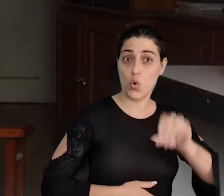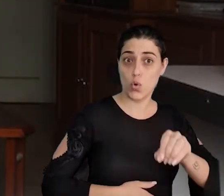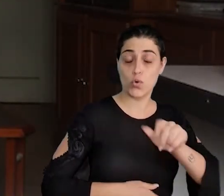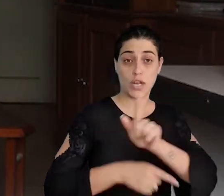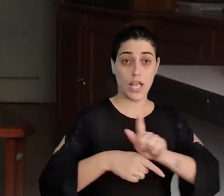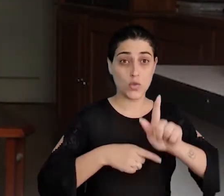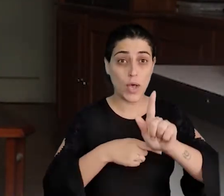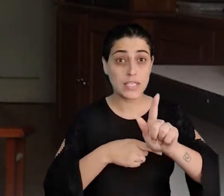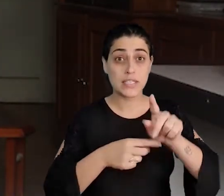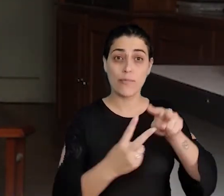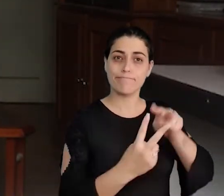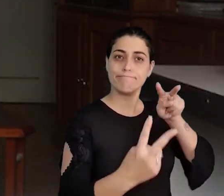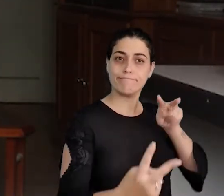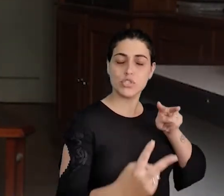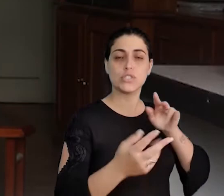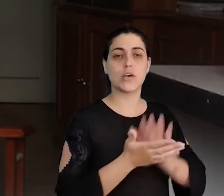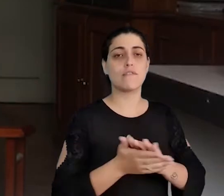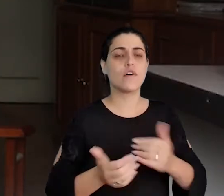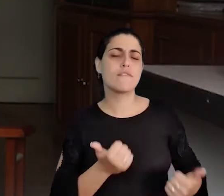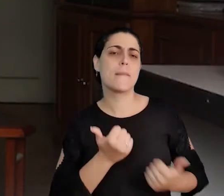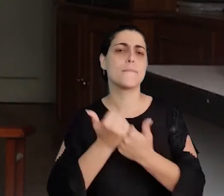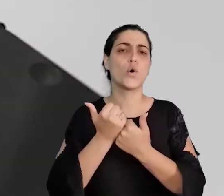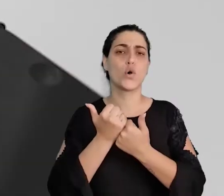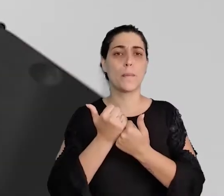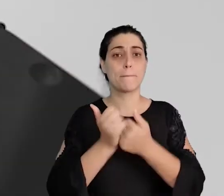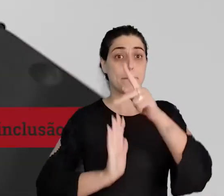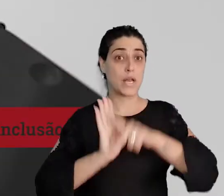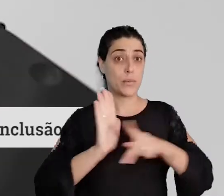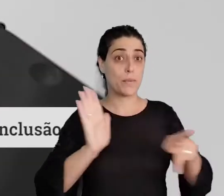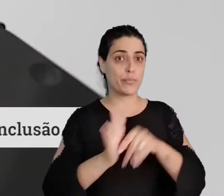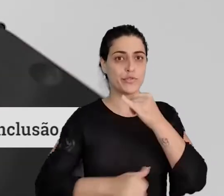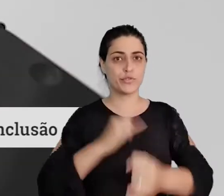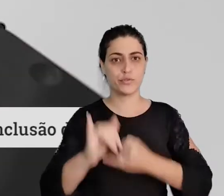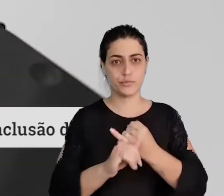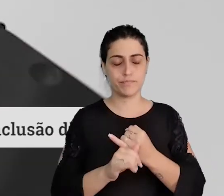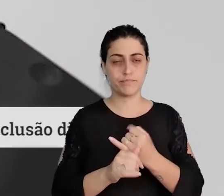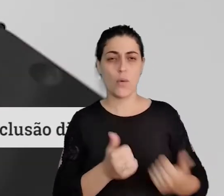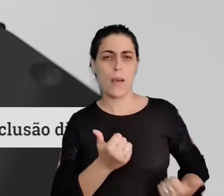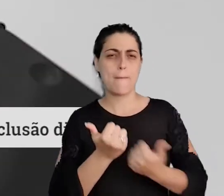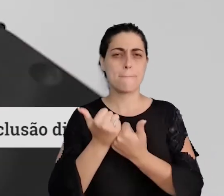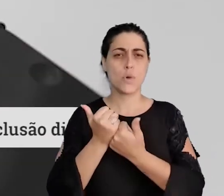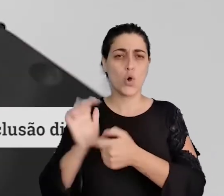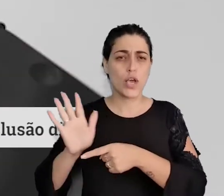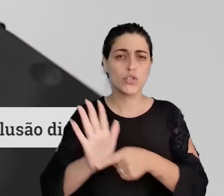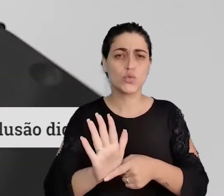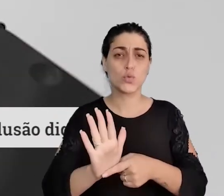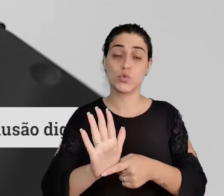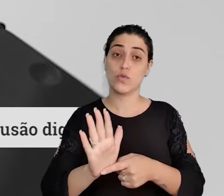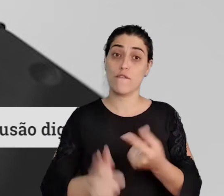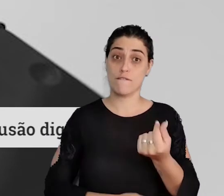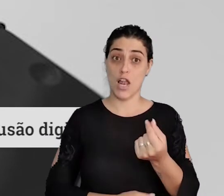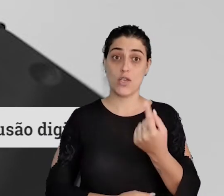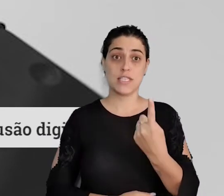distância com o objetivo de custear os planos de internet. O auxílio de inclusão digital terá o valor de R 120